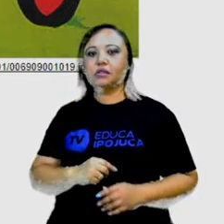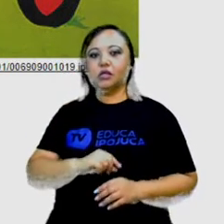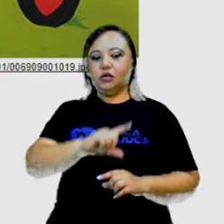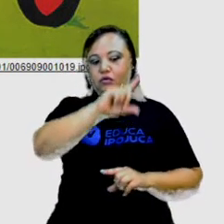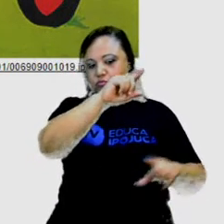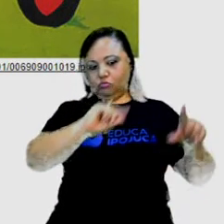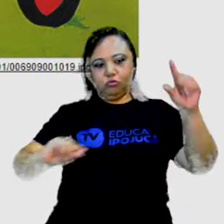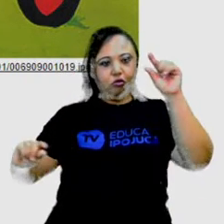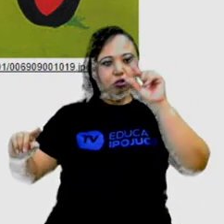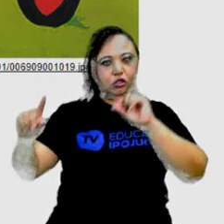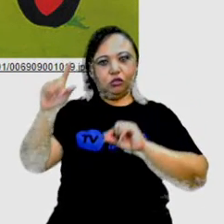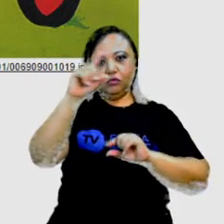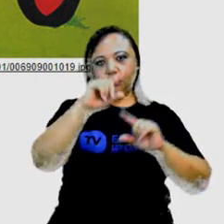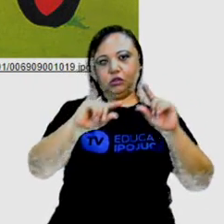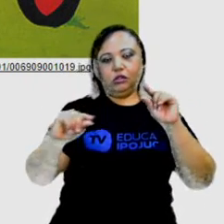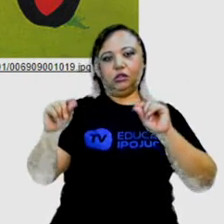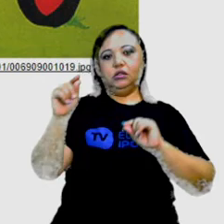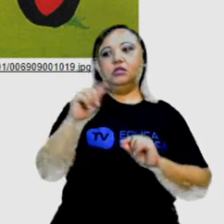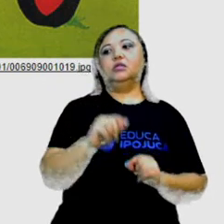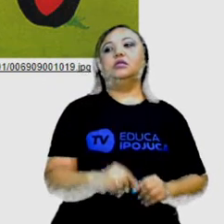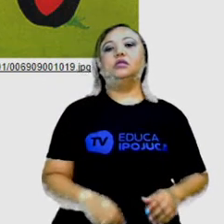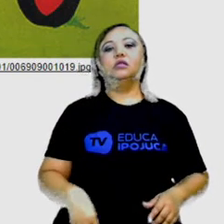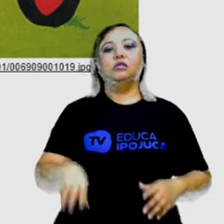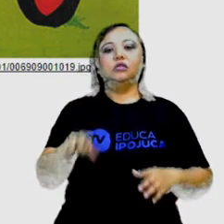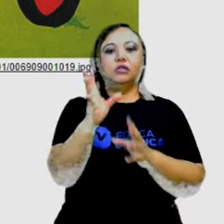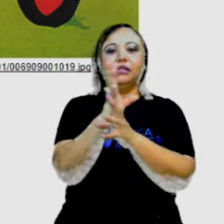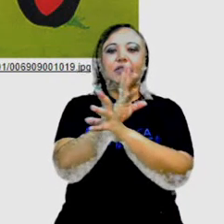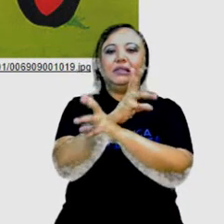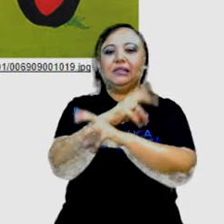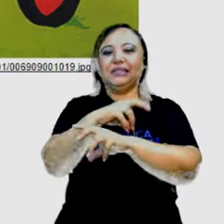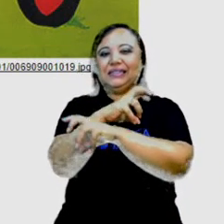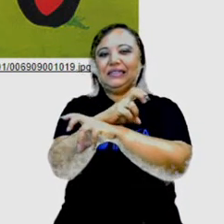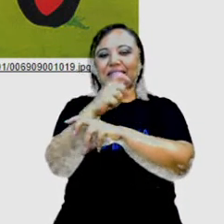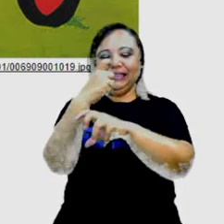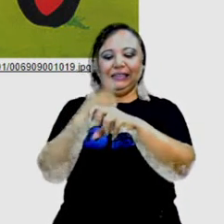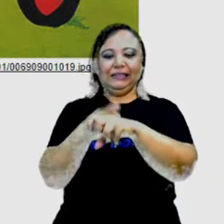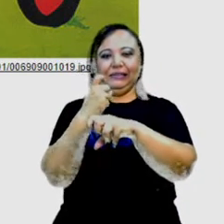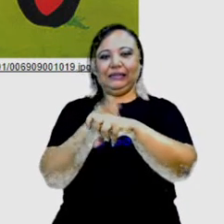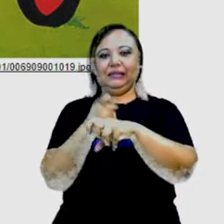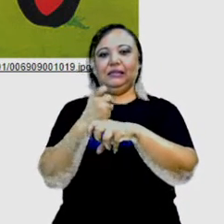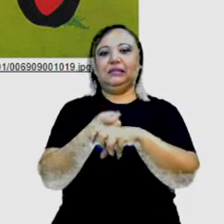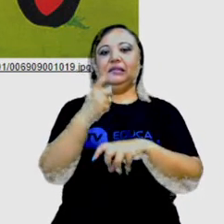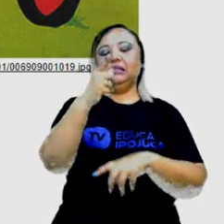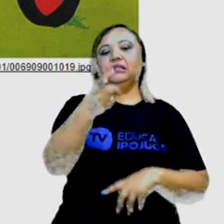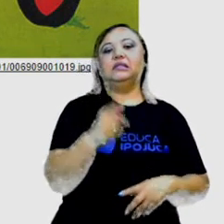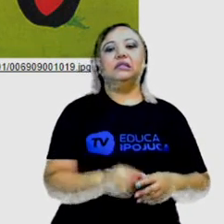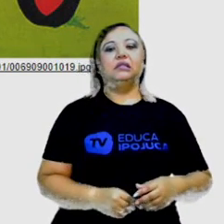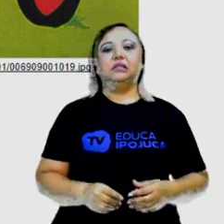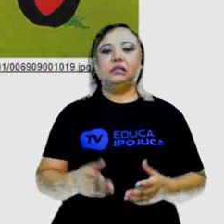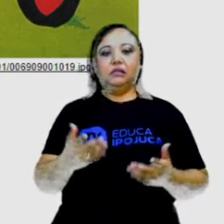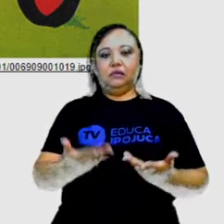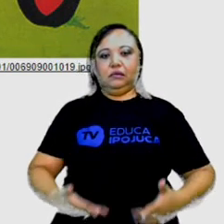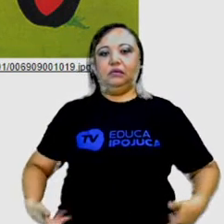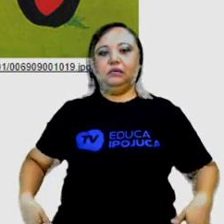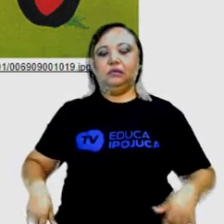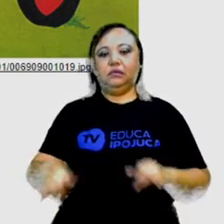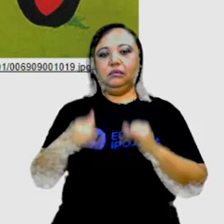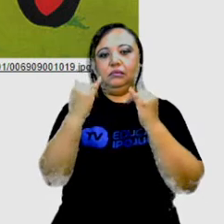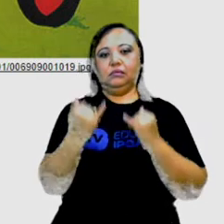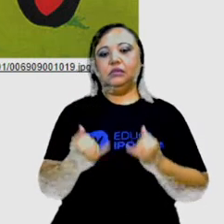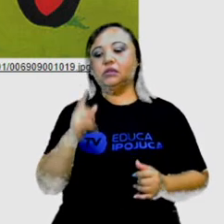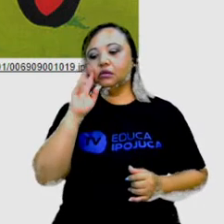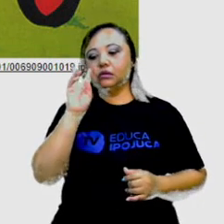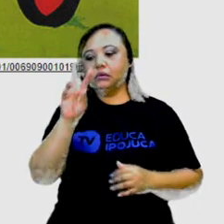pessoas. A arte que o artista quis mostrar aí. É importante que a gente esteja observando os